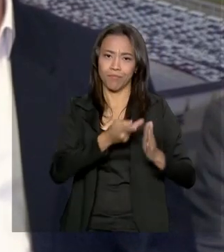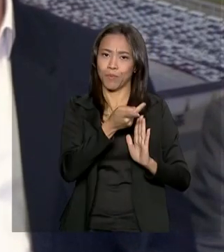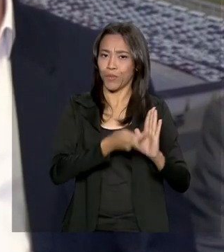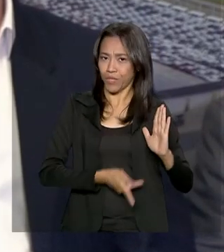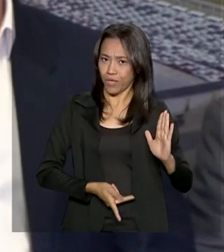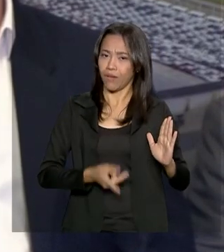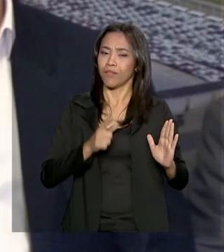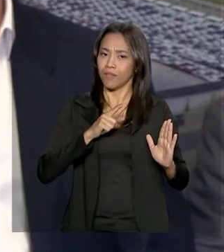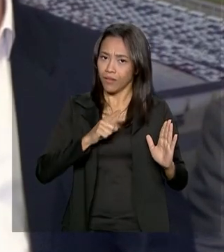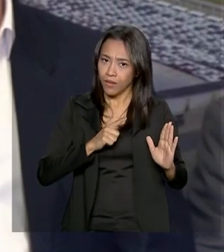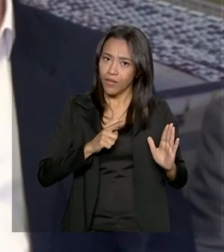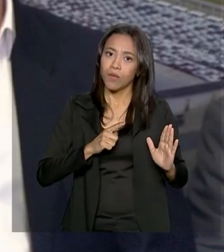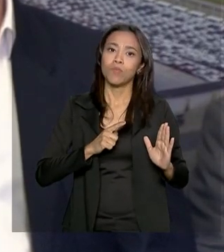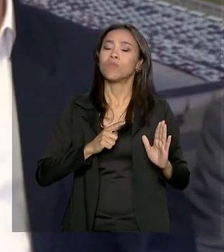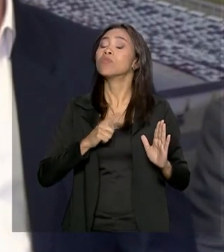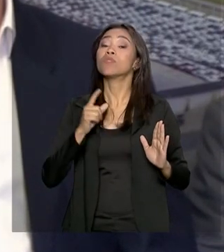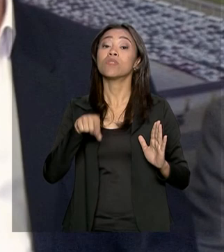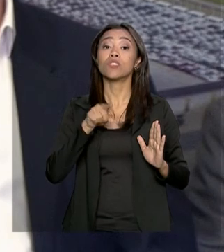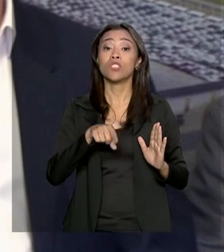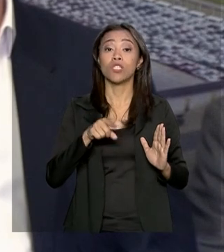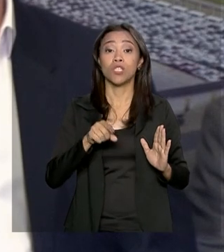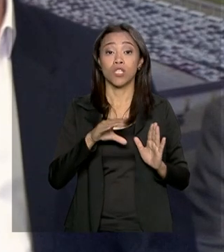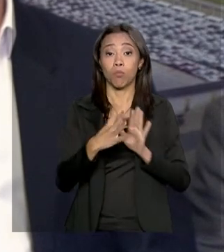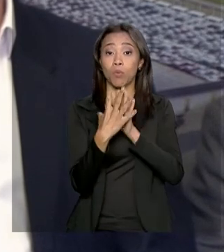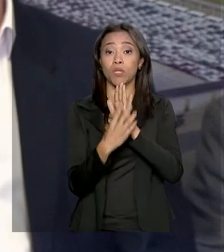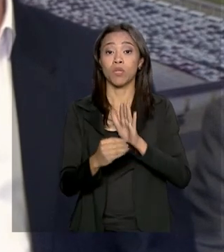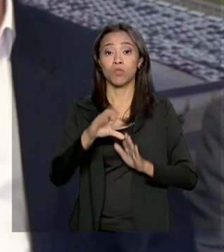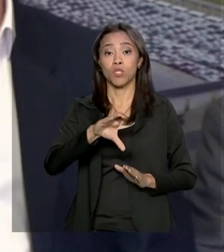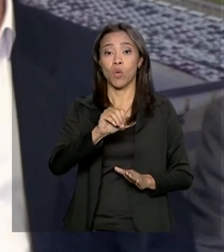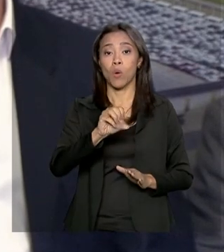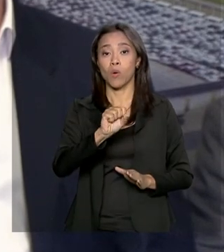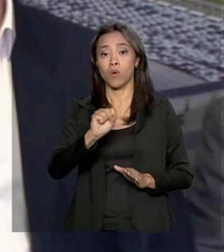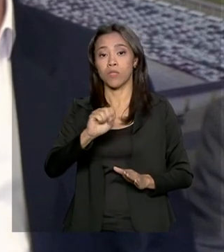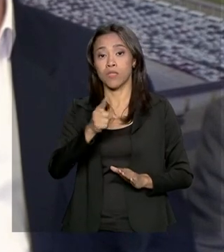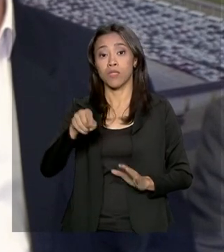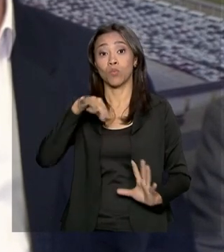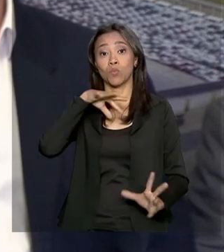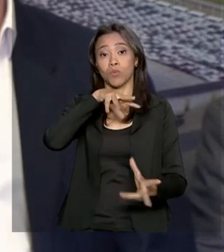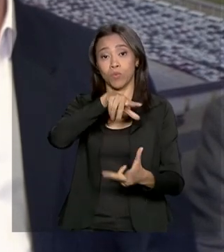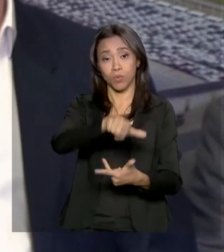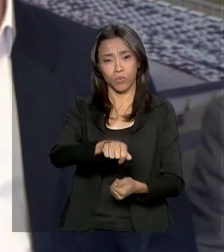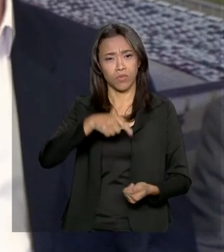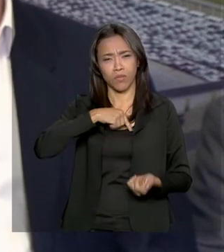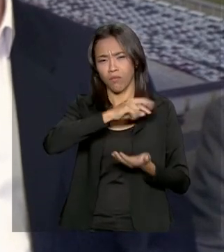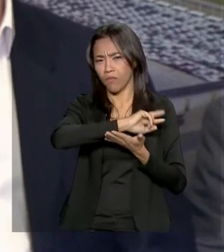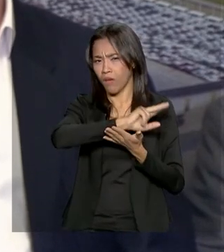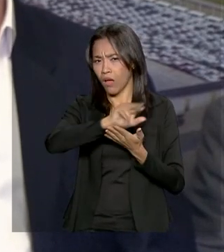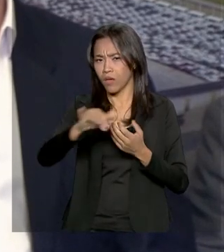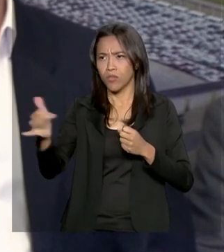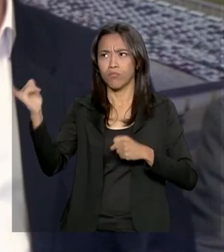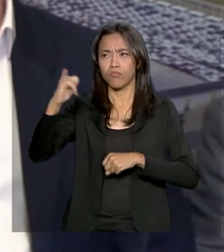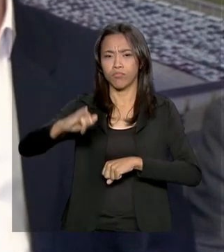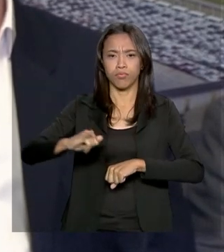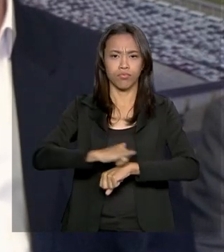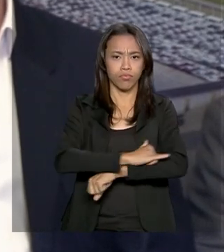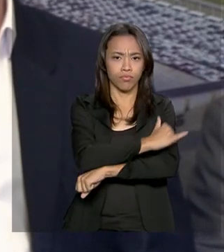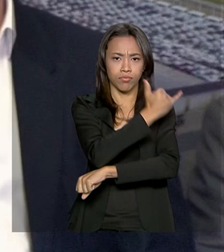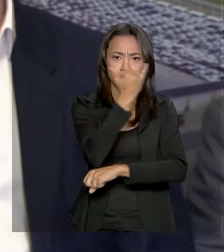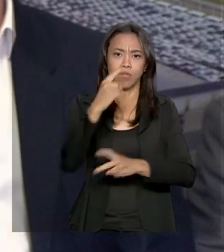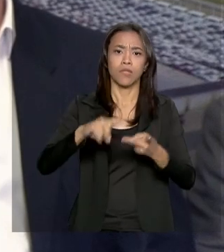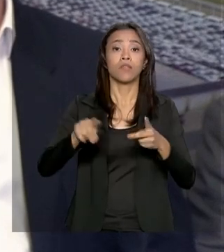eu falei, nós temos o maior programa de concessão do mundo, são muitos aeroportos, terminais portuários e esses